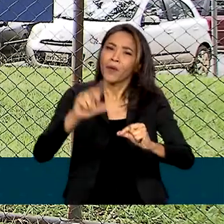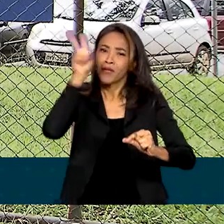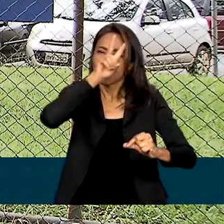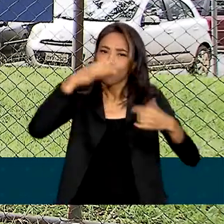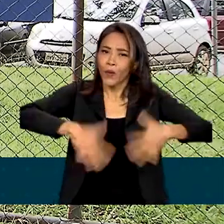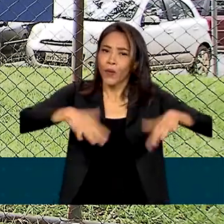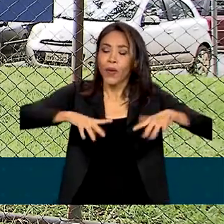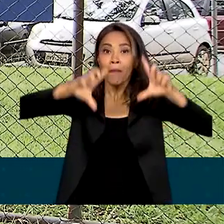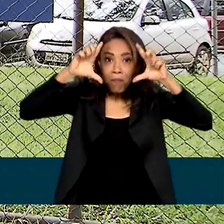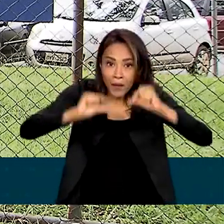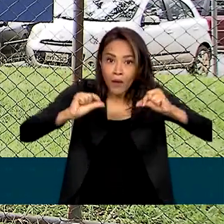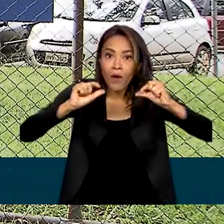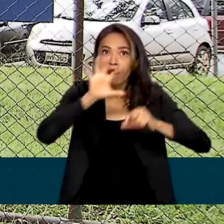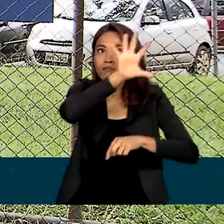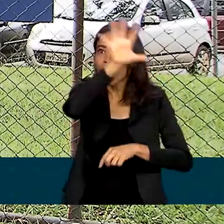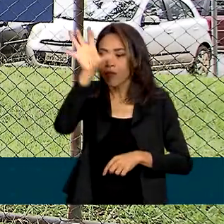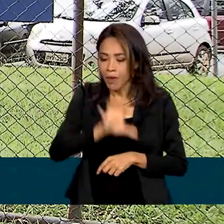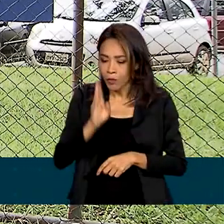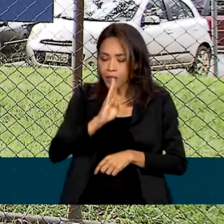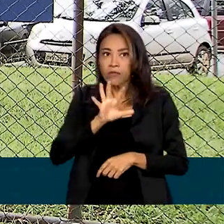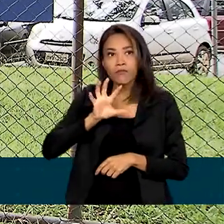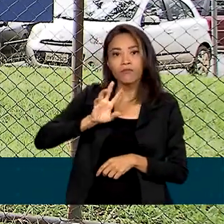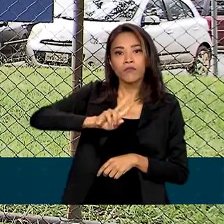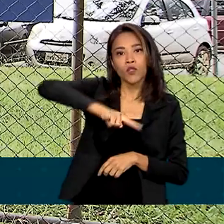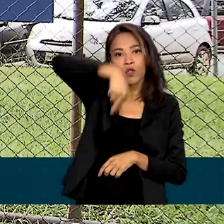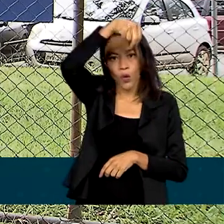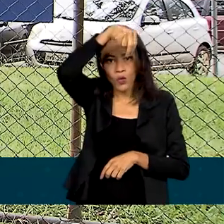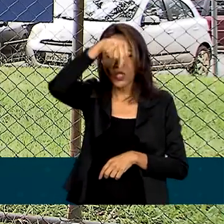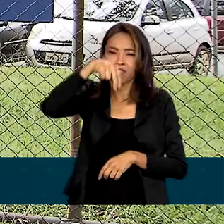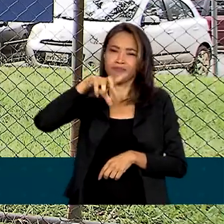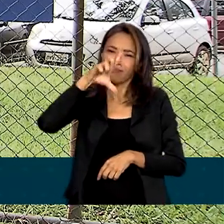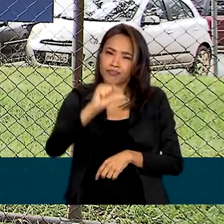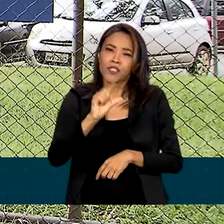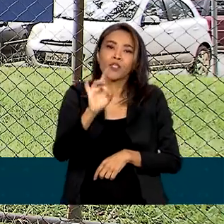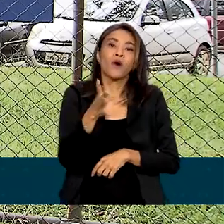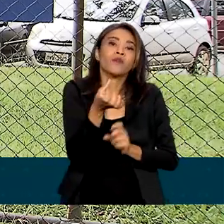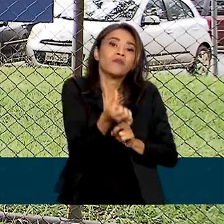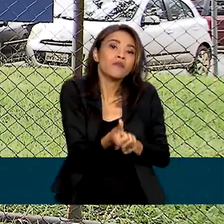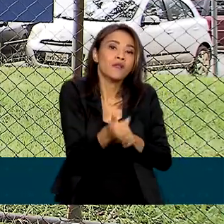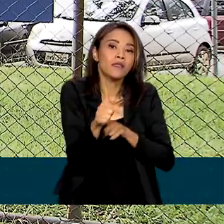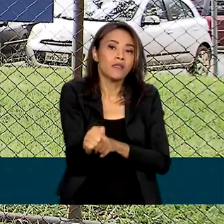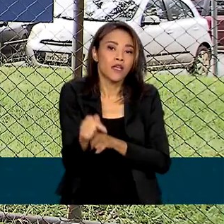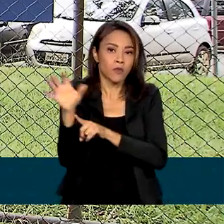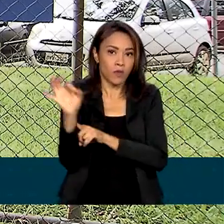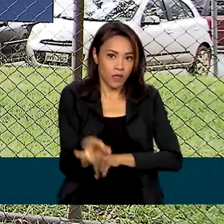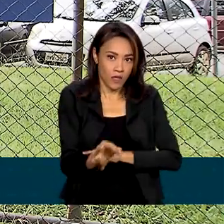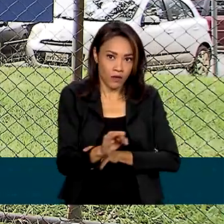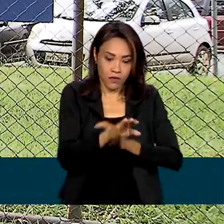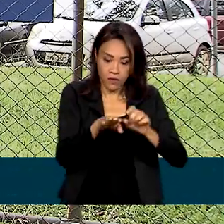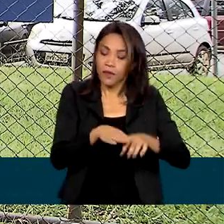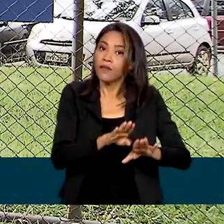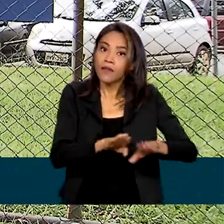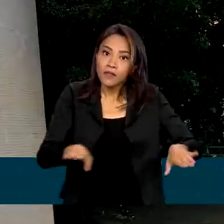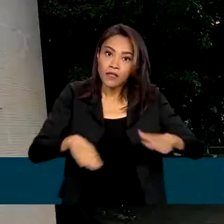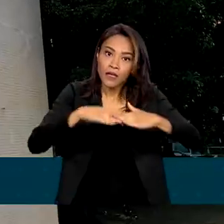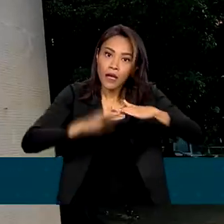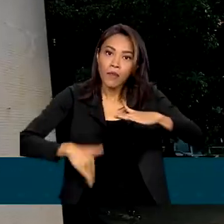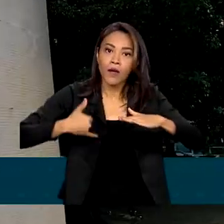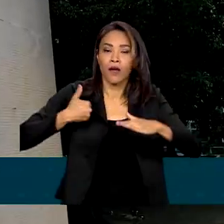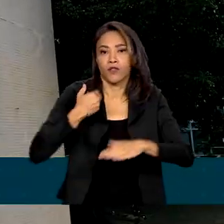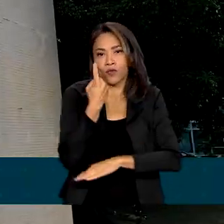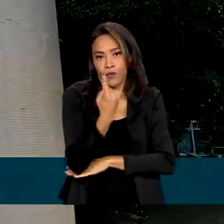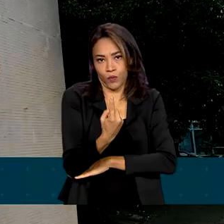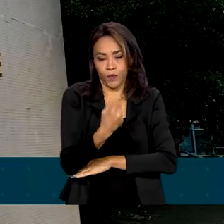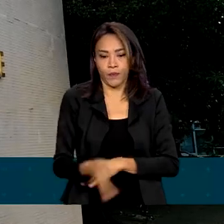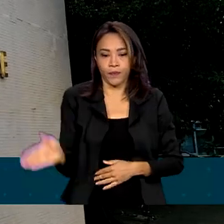passado só conseguiu imunizar pouco mais de 67% das crianças menores de um ano. O